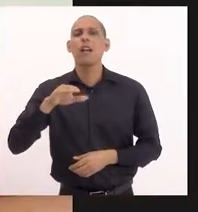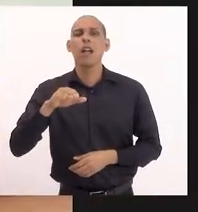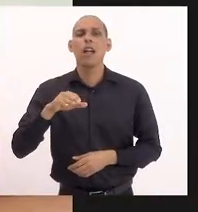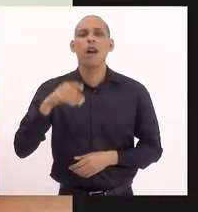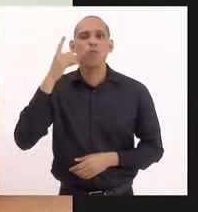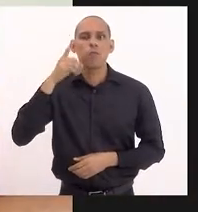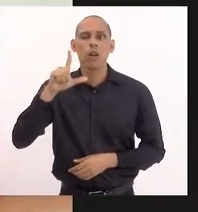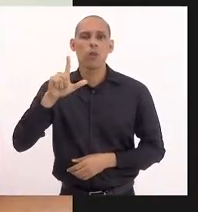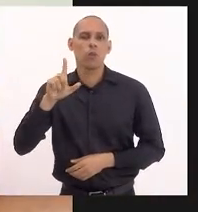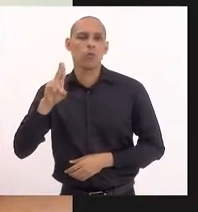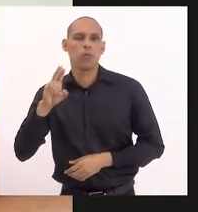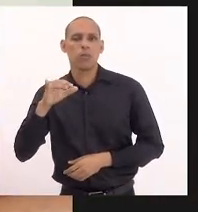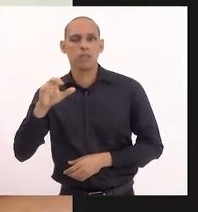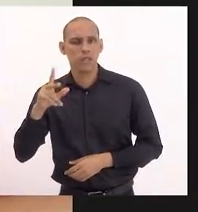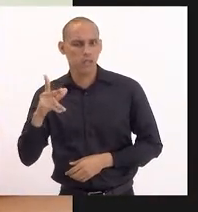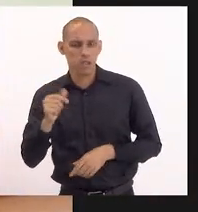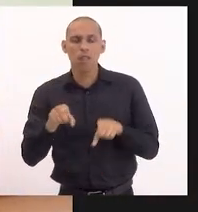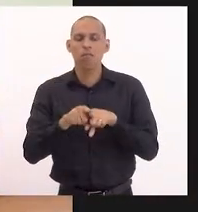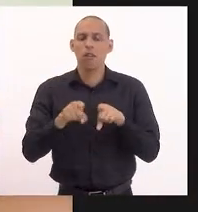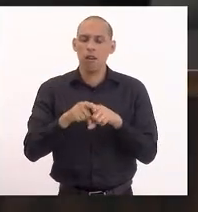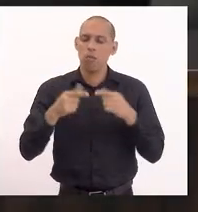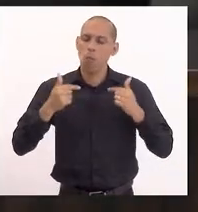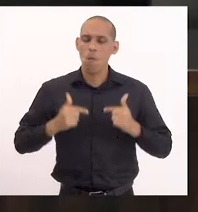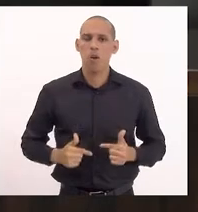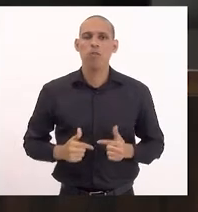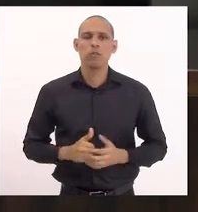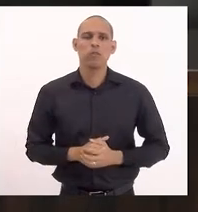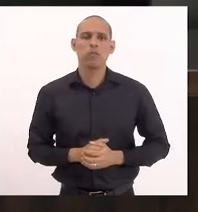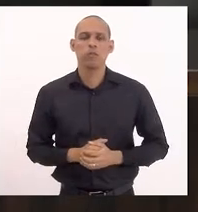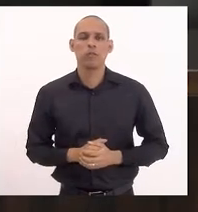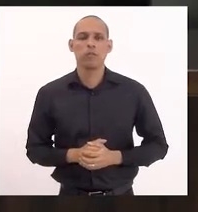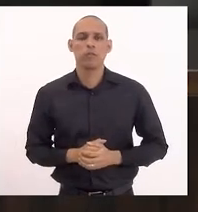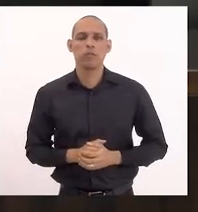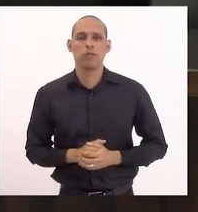também. Abstenção, por favor. Lucinha, abstenção.